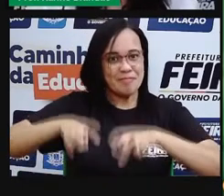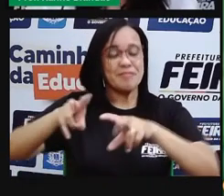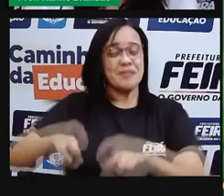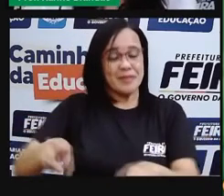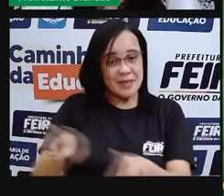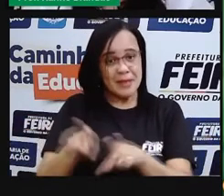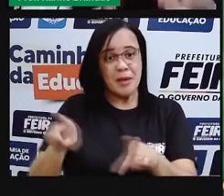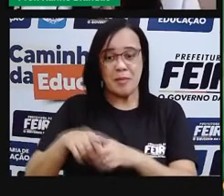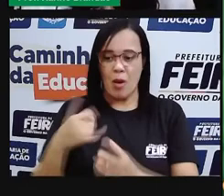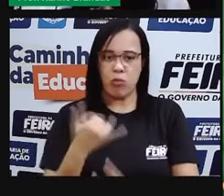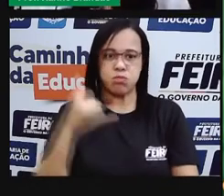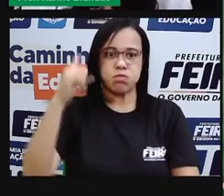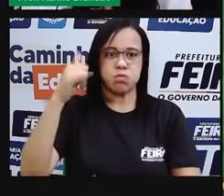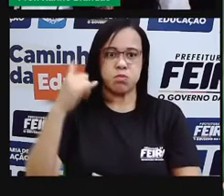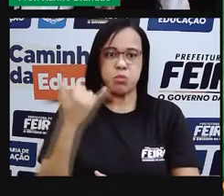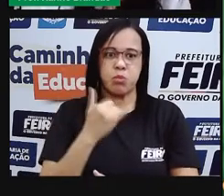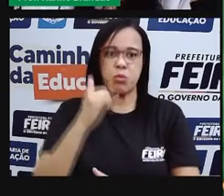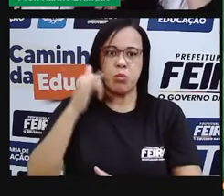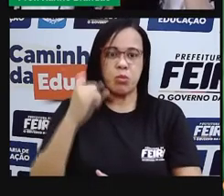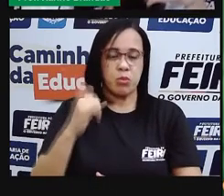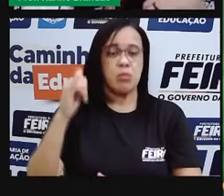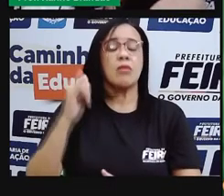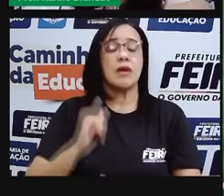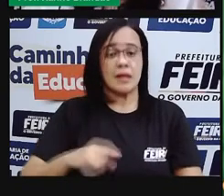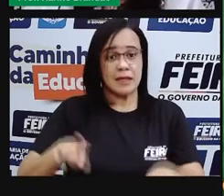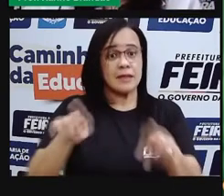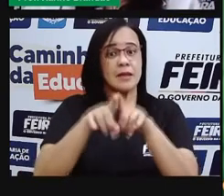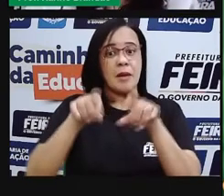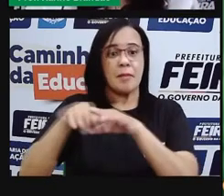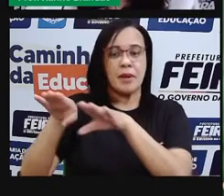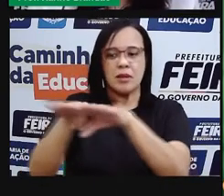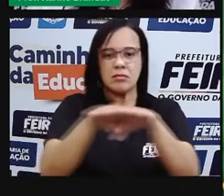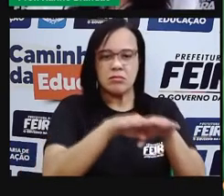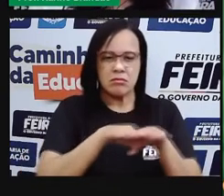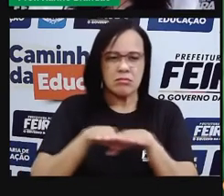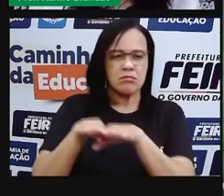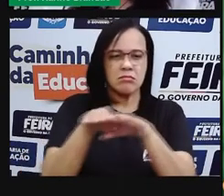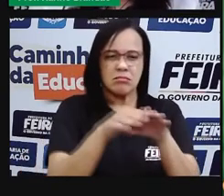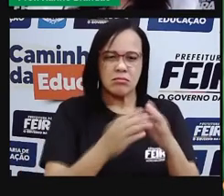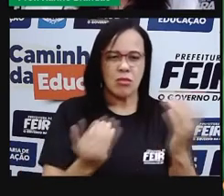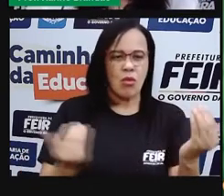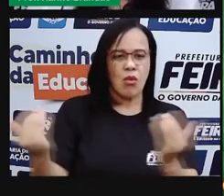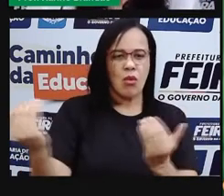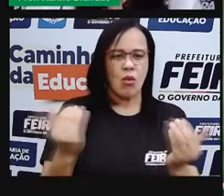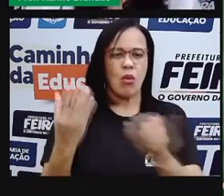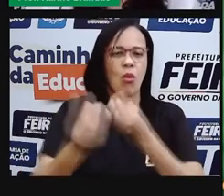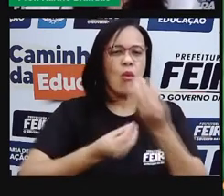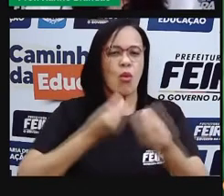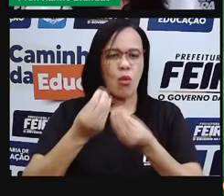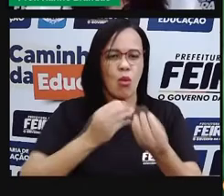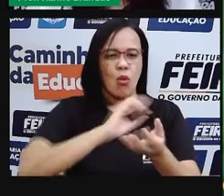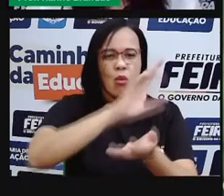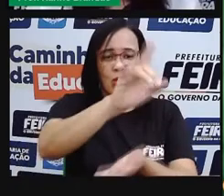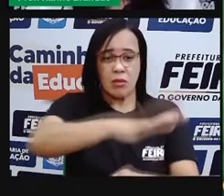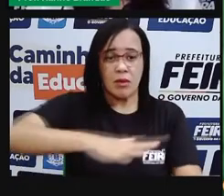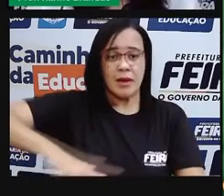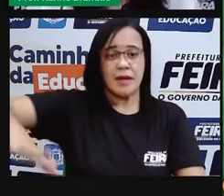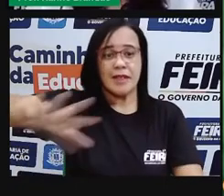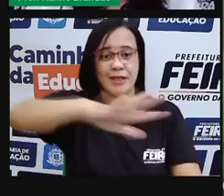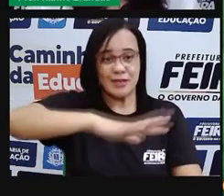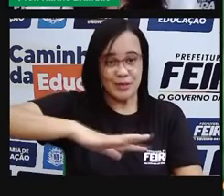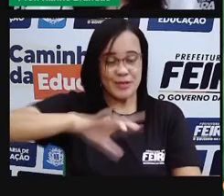água potável e no equilíbrio dos ecossistemas regionais ou locais. Então, começando,